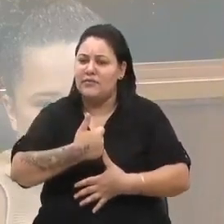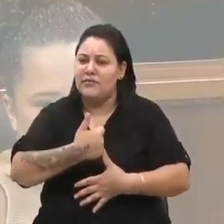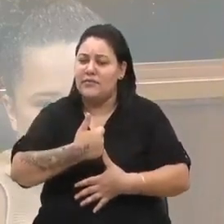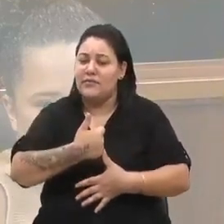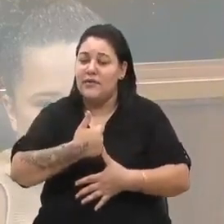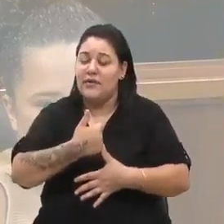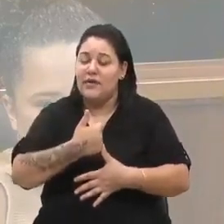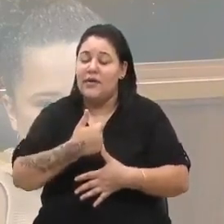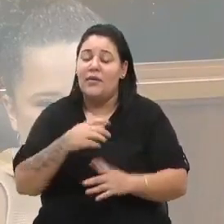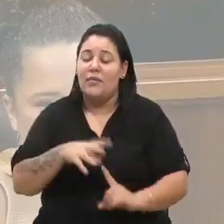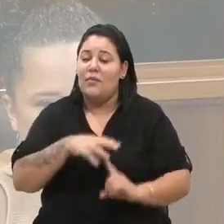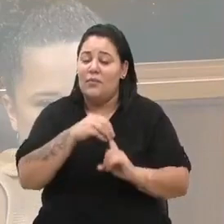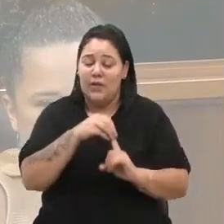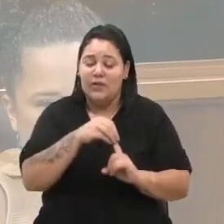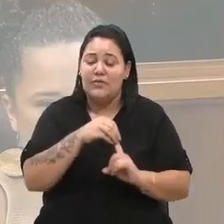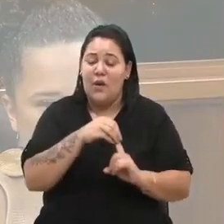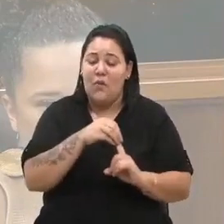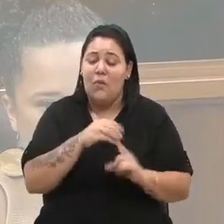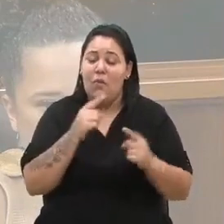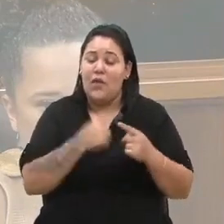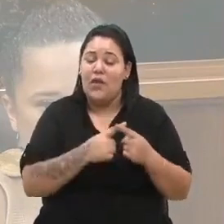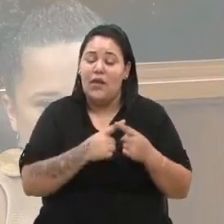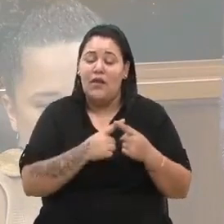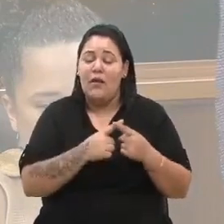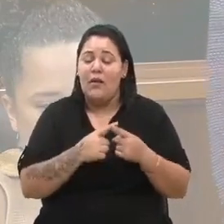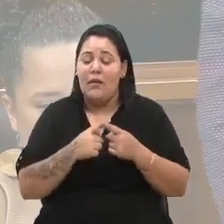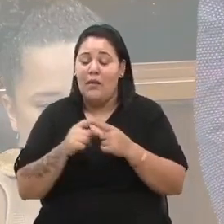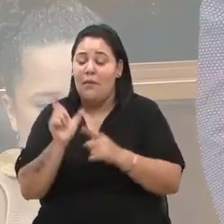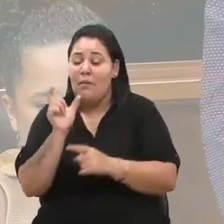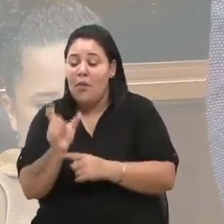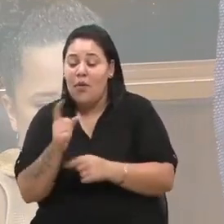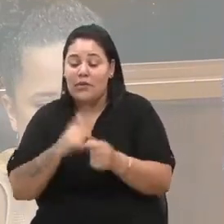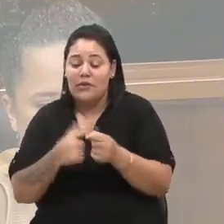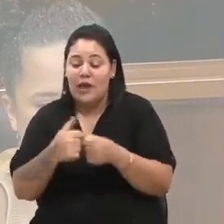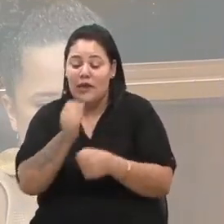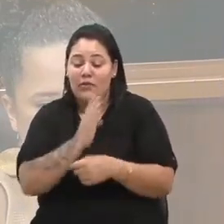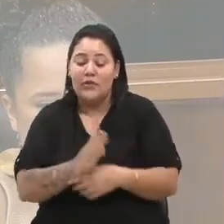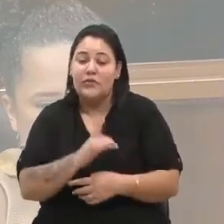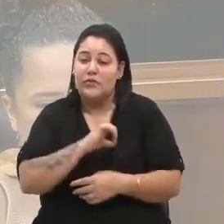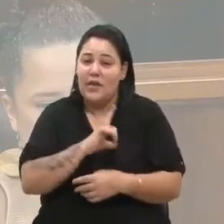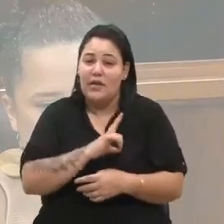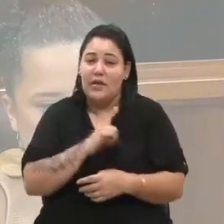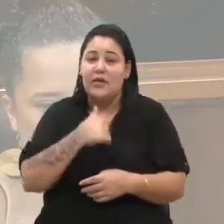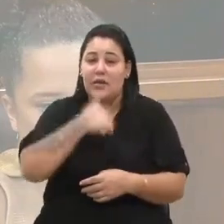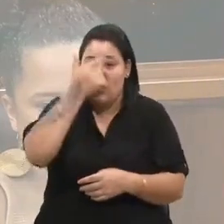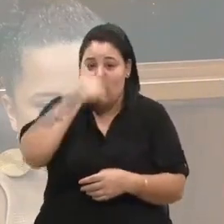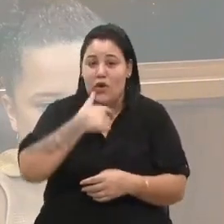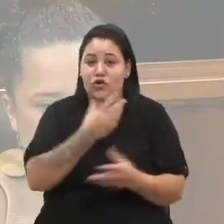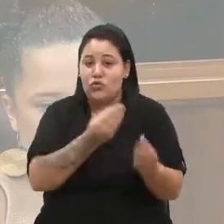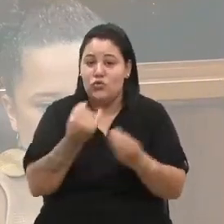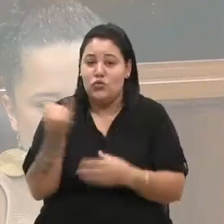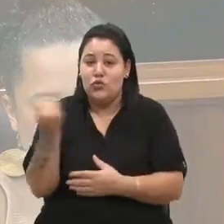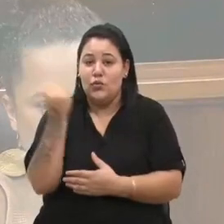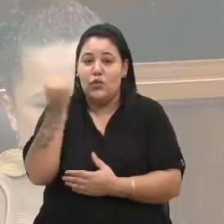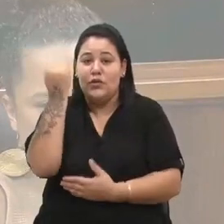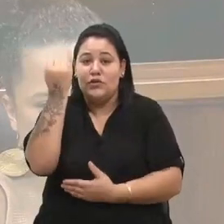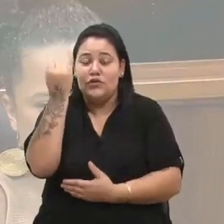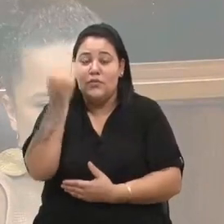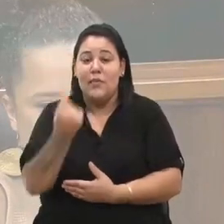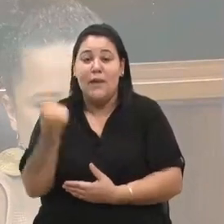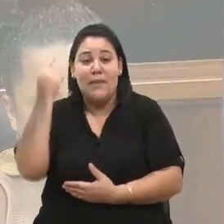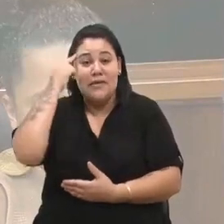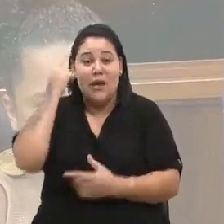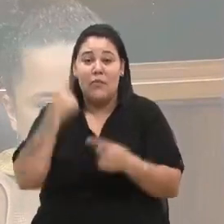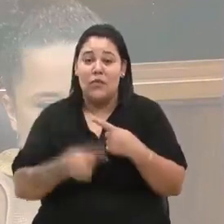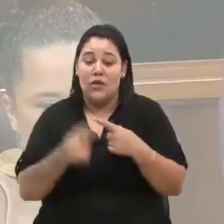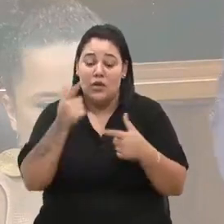elemento importante para nós pensarmos nessa situação. Porque o problema se transforma em